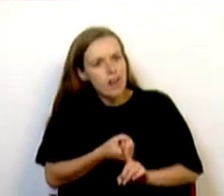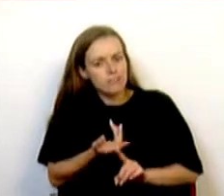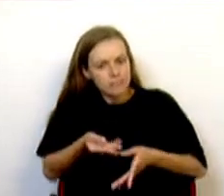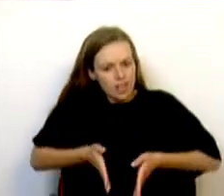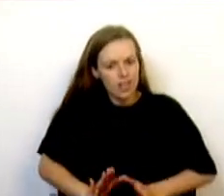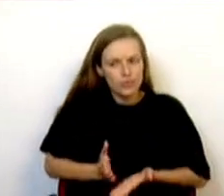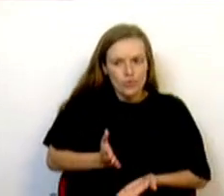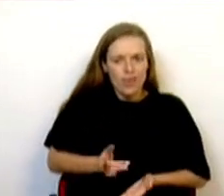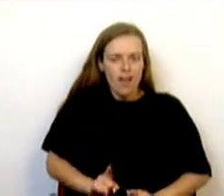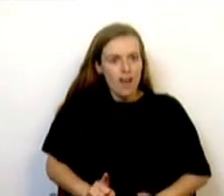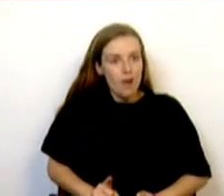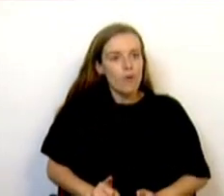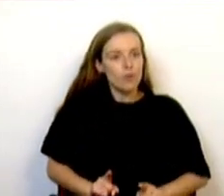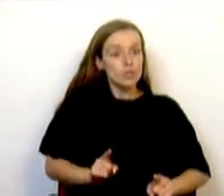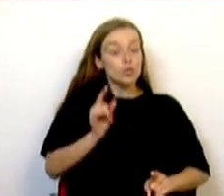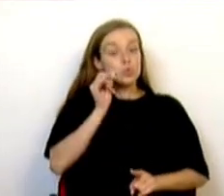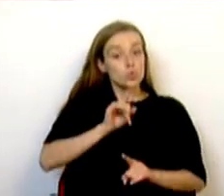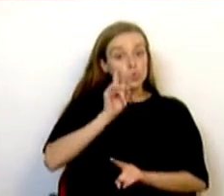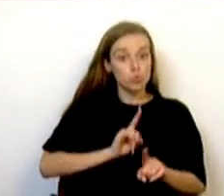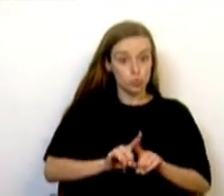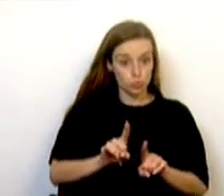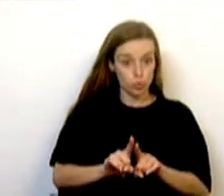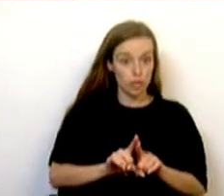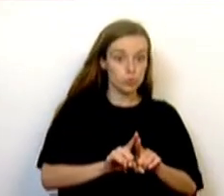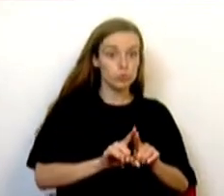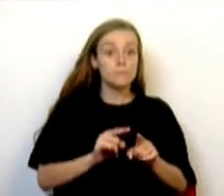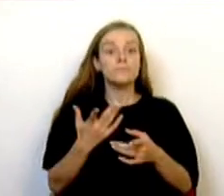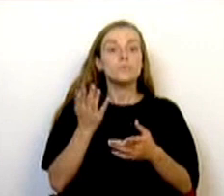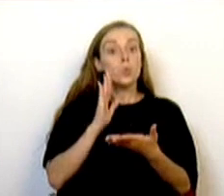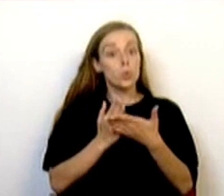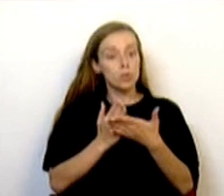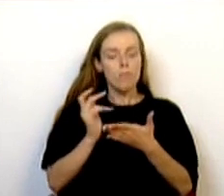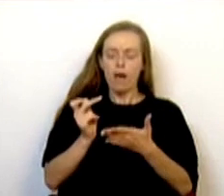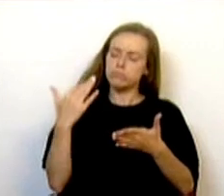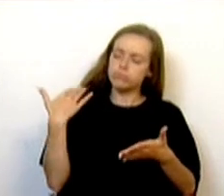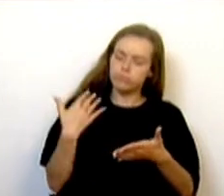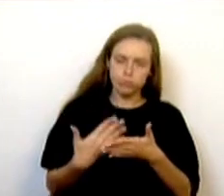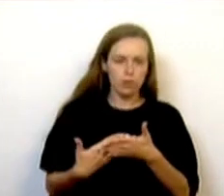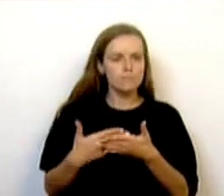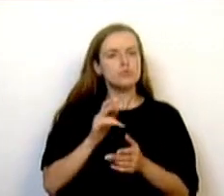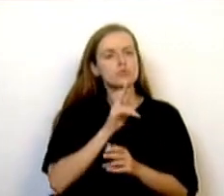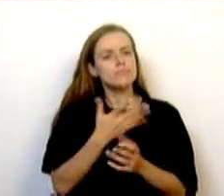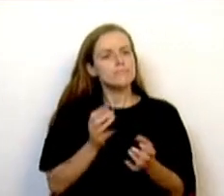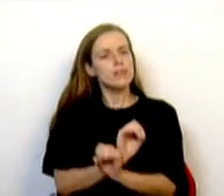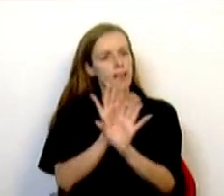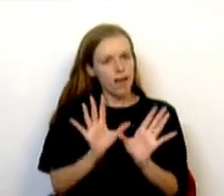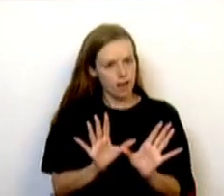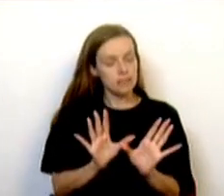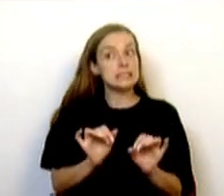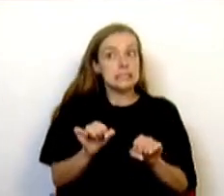é por isso, Sras. e Srs. Deputados, que nos últimos anos respondemos de uma forma muito clara. Sim,